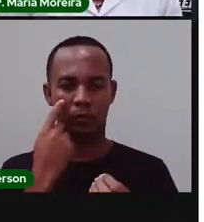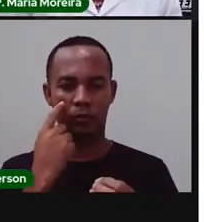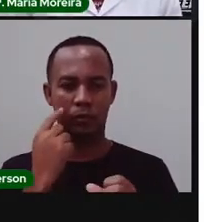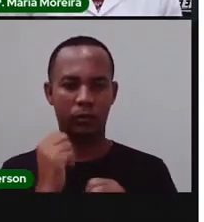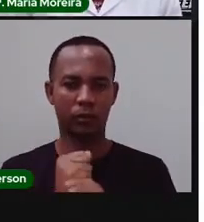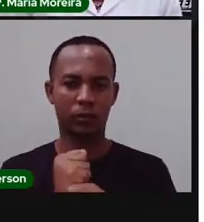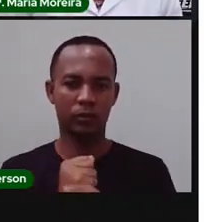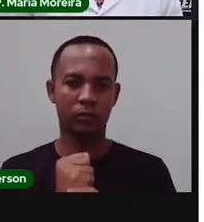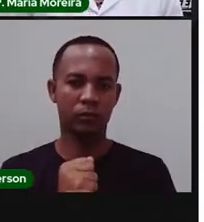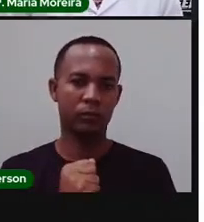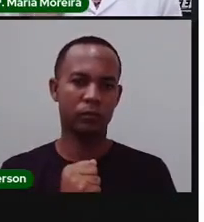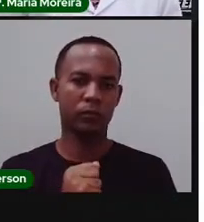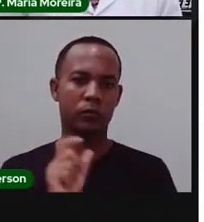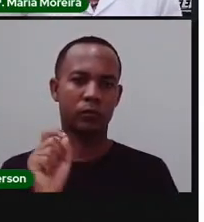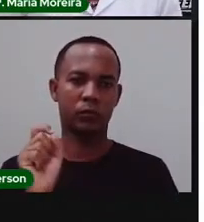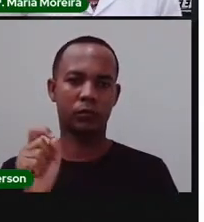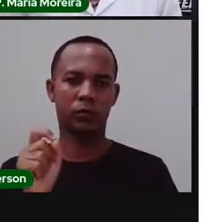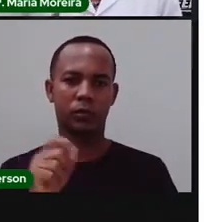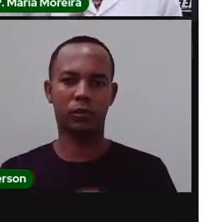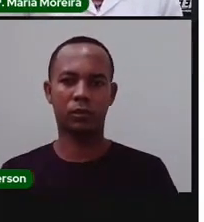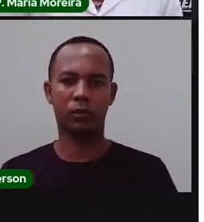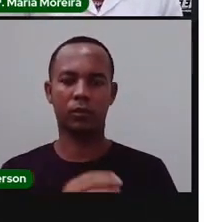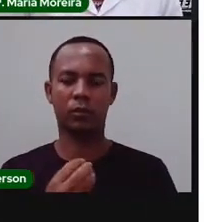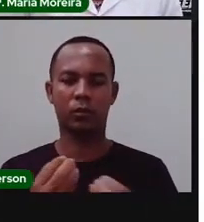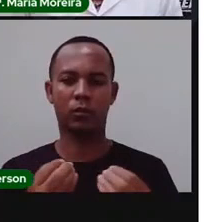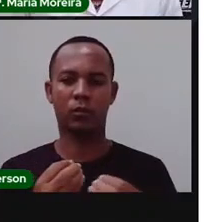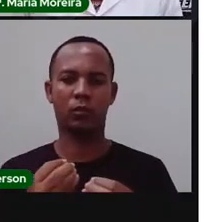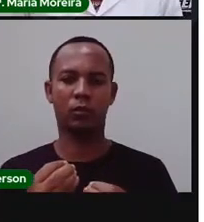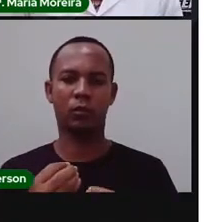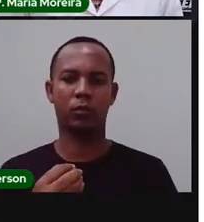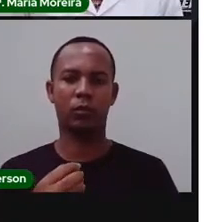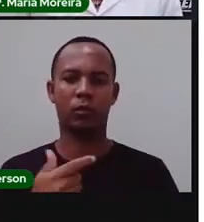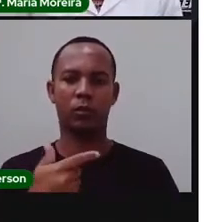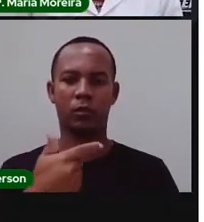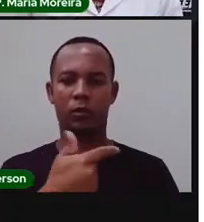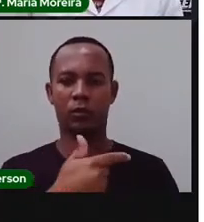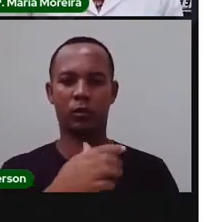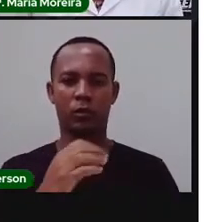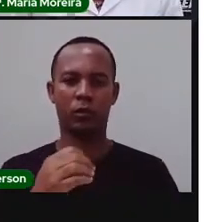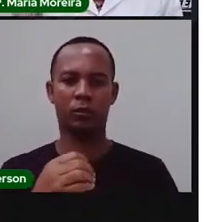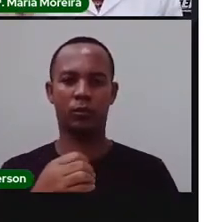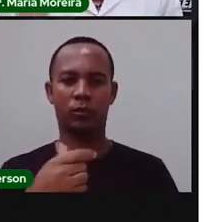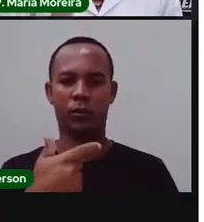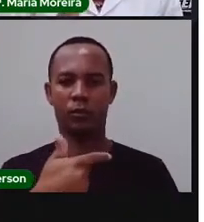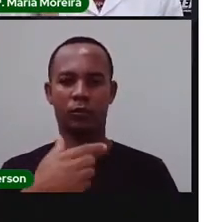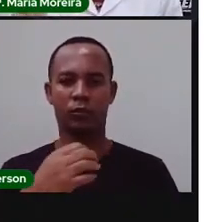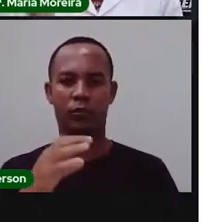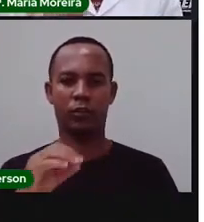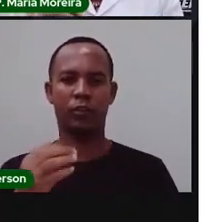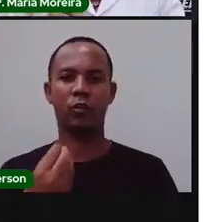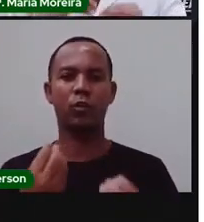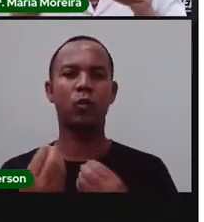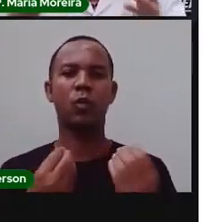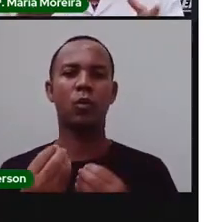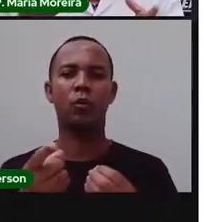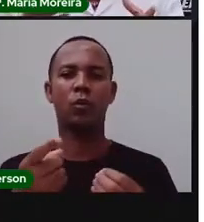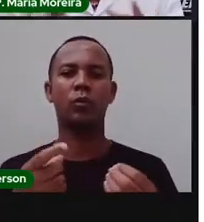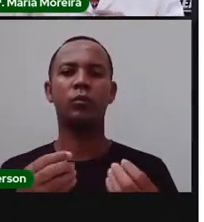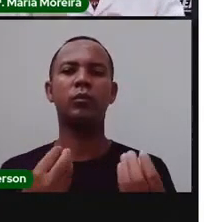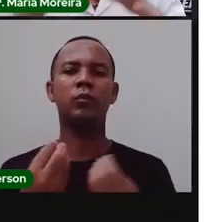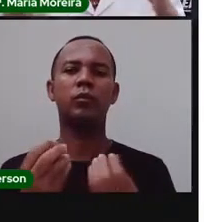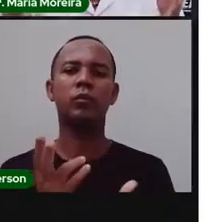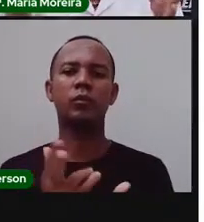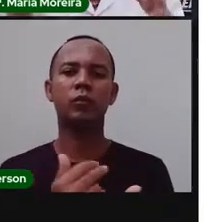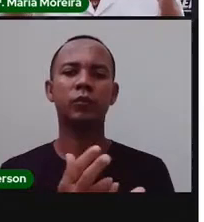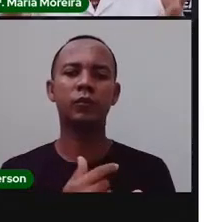1950 E a outra É no ano De 2020 Então Qual é Na verdade Quais são